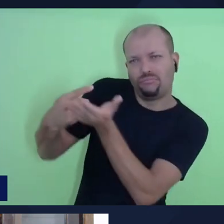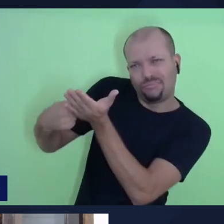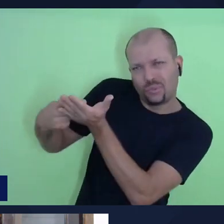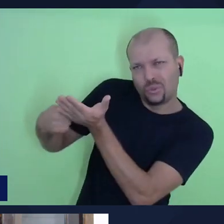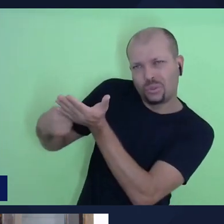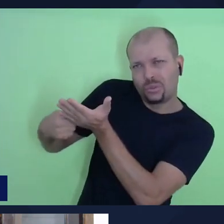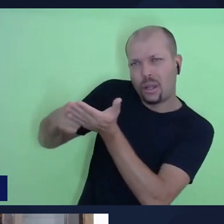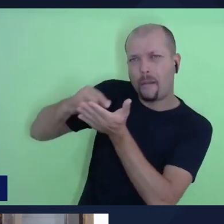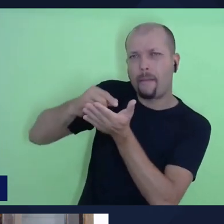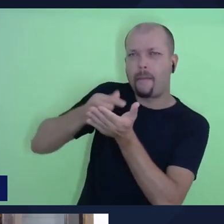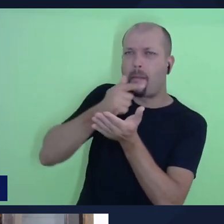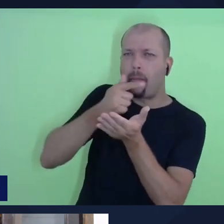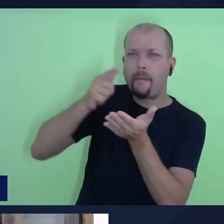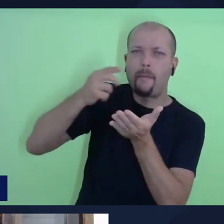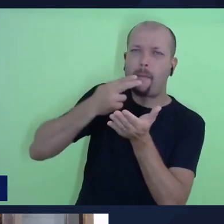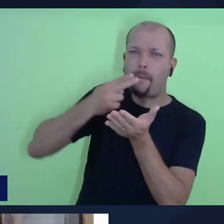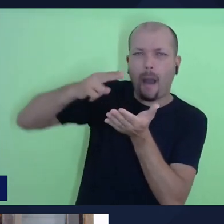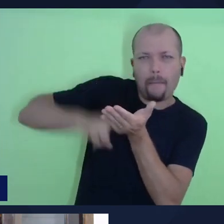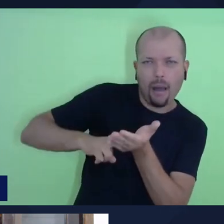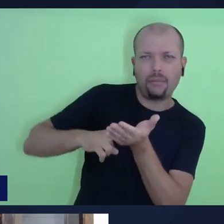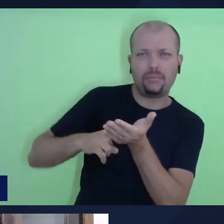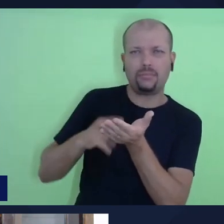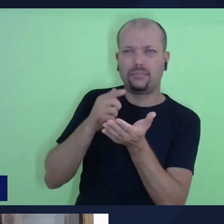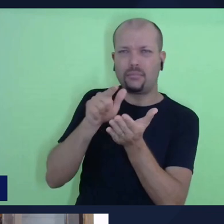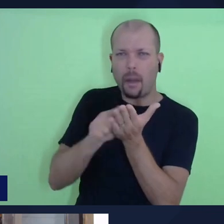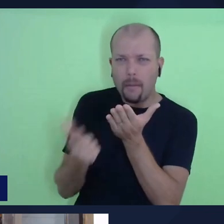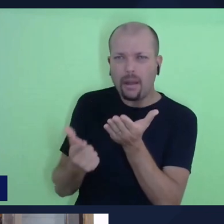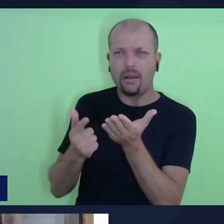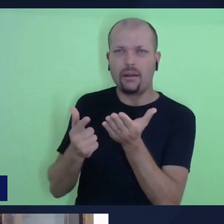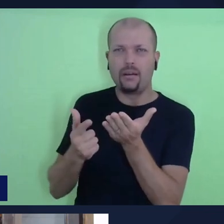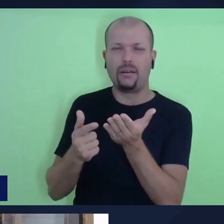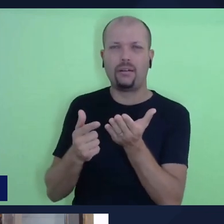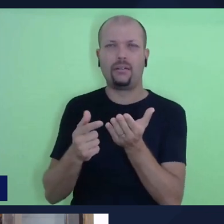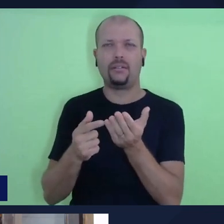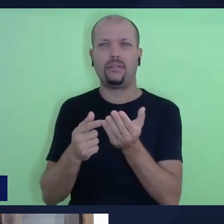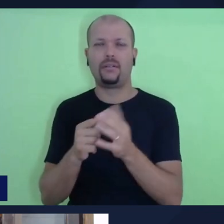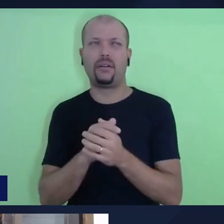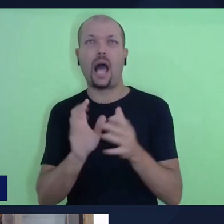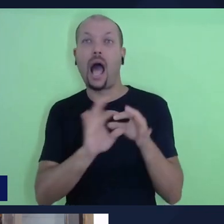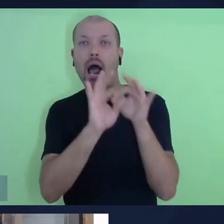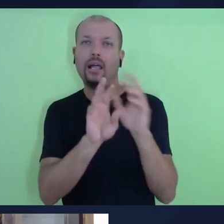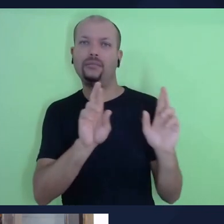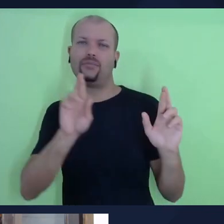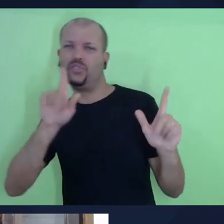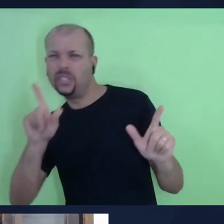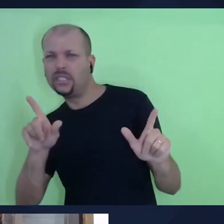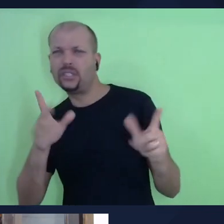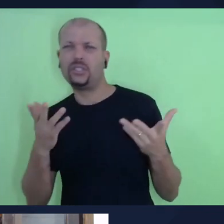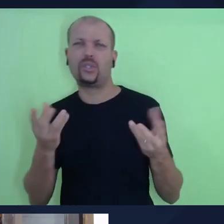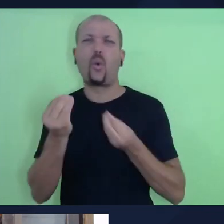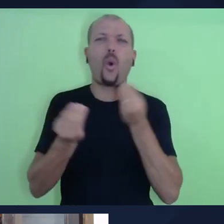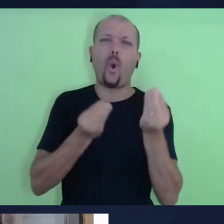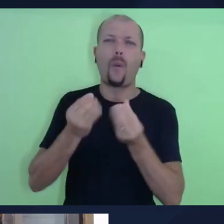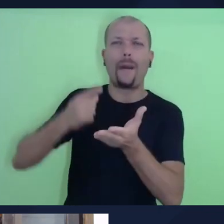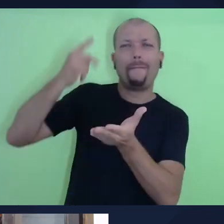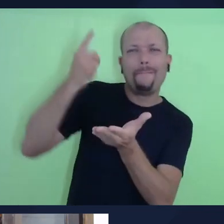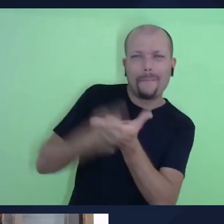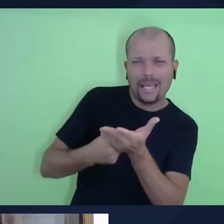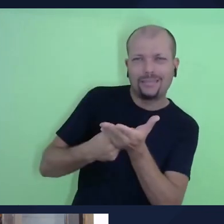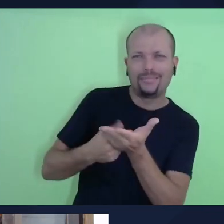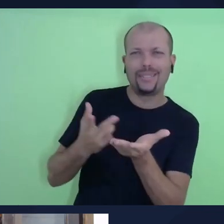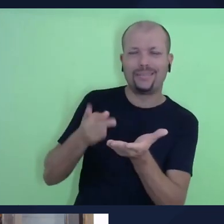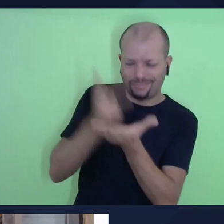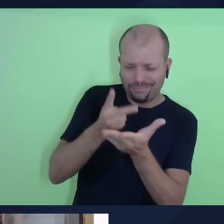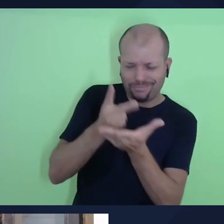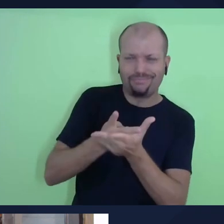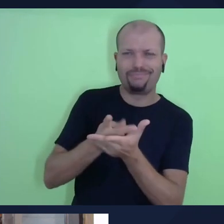aliança... Que tipo de relação que Deus traz? São alianças diferentes? São relações? São alianças? São a mesma aliança? Por quê?